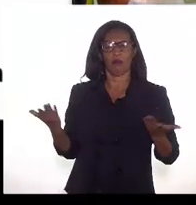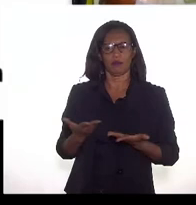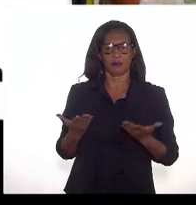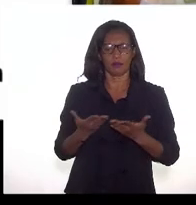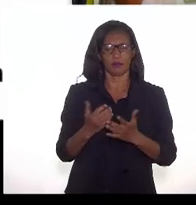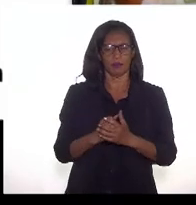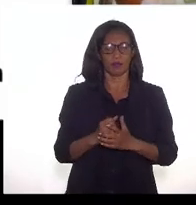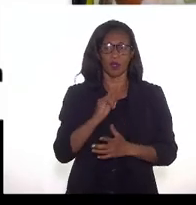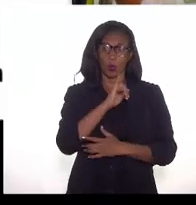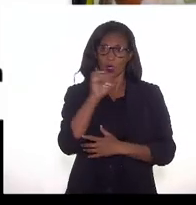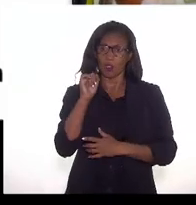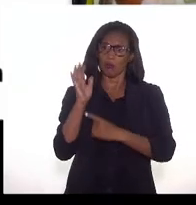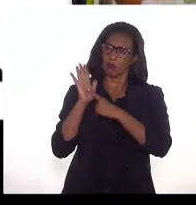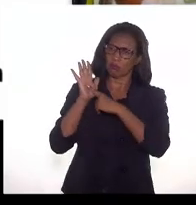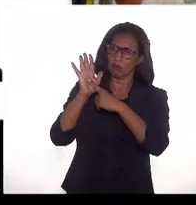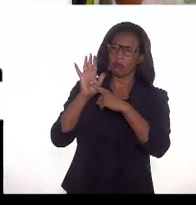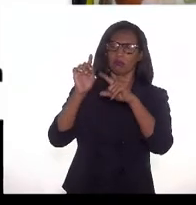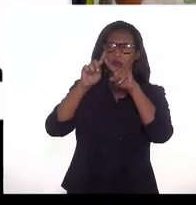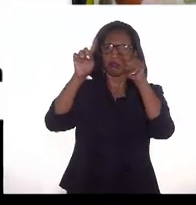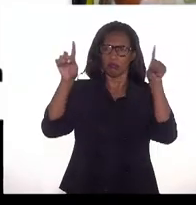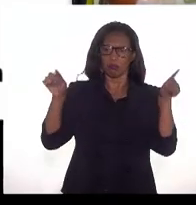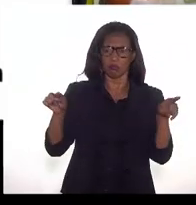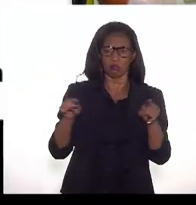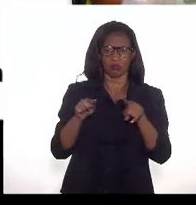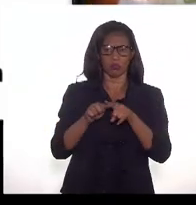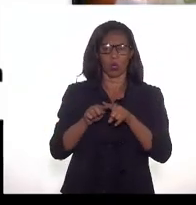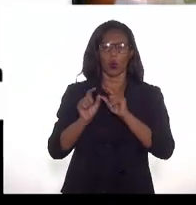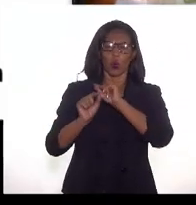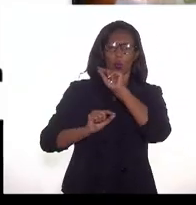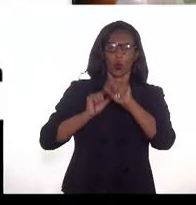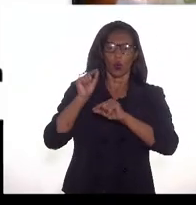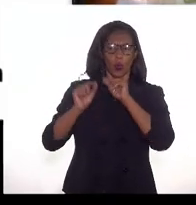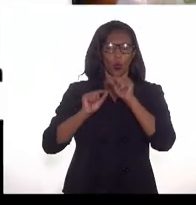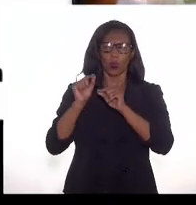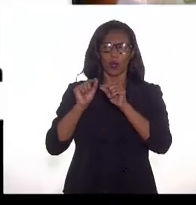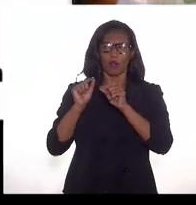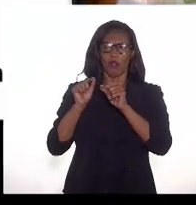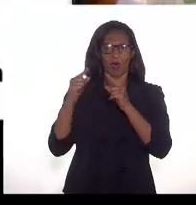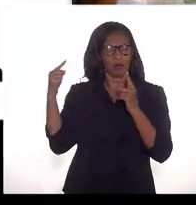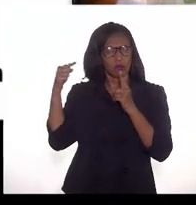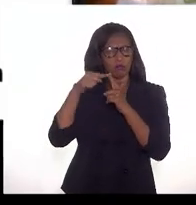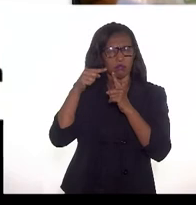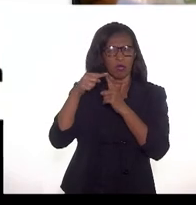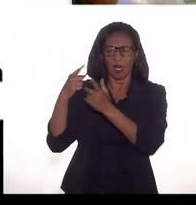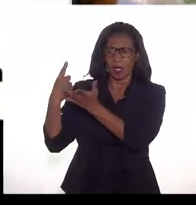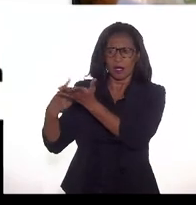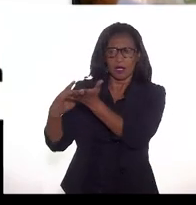Então, é isso que eu falei, o que vai viabilizar são esses acordos, em base econômica.